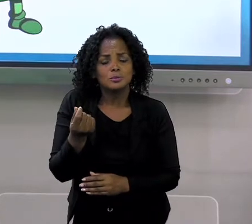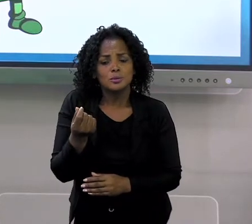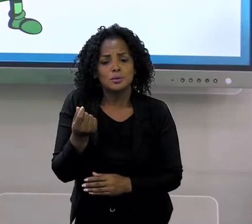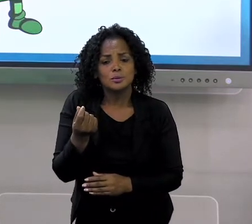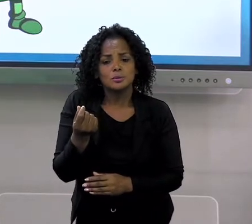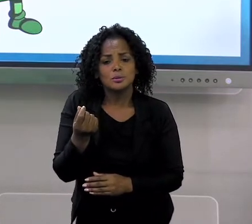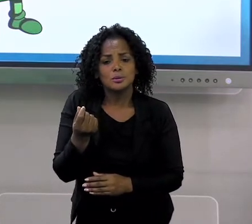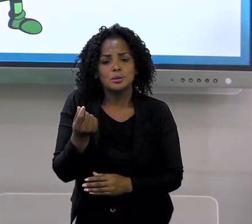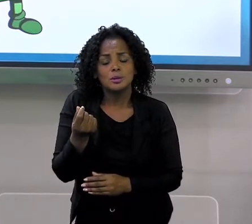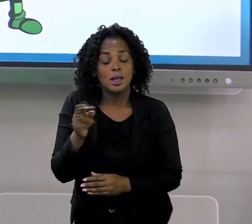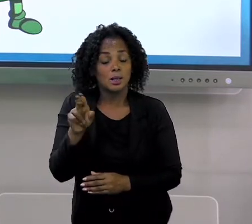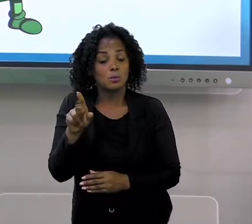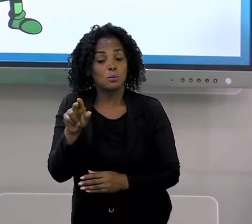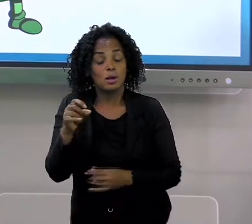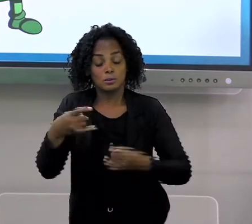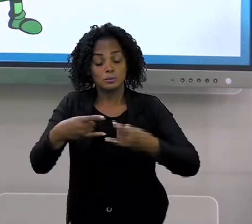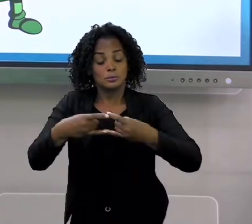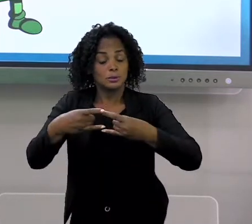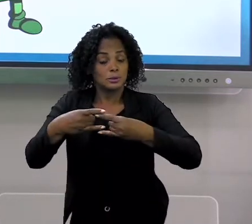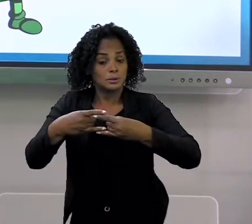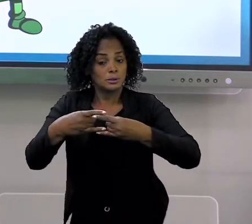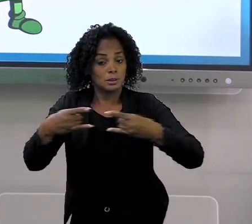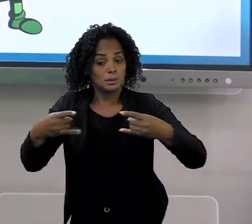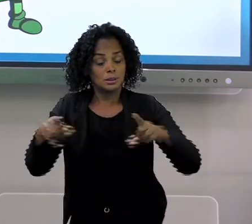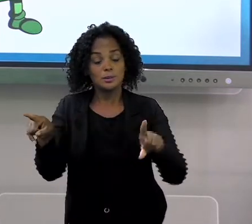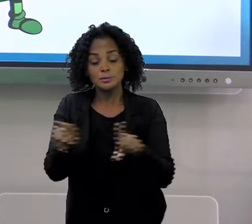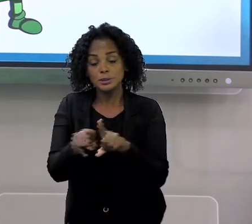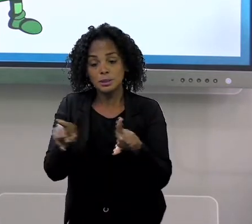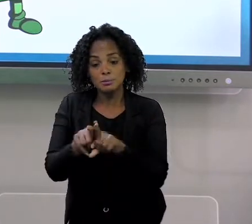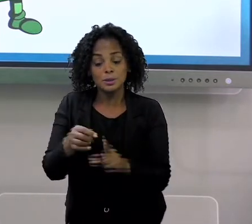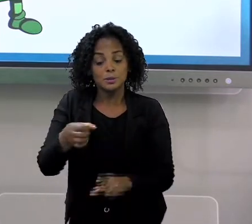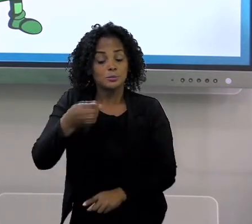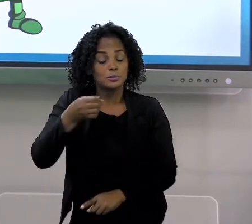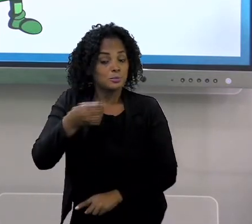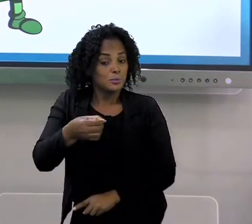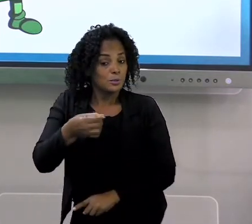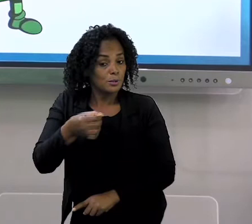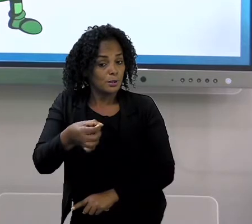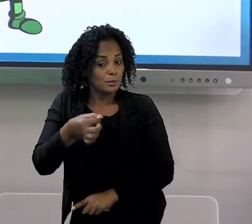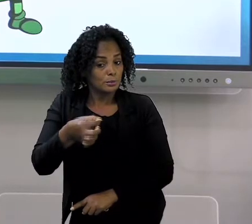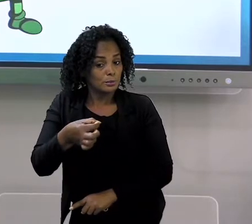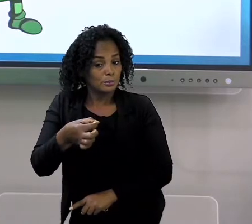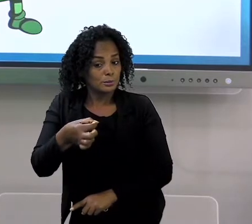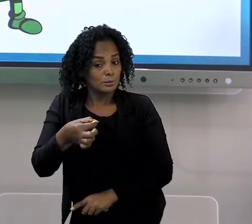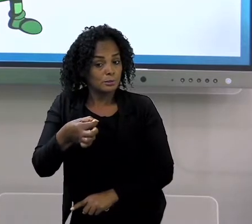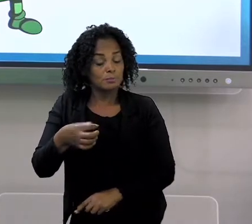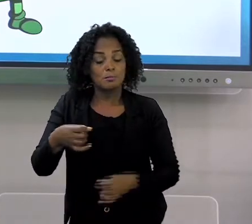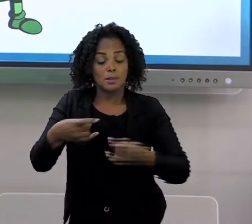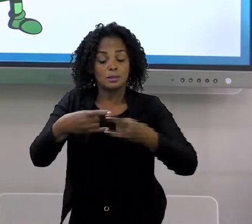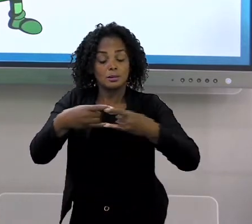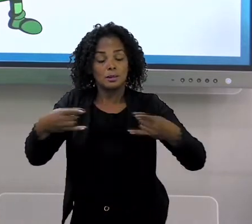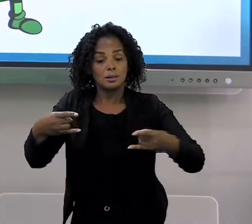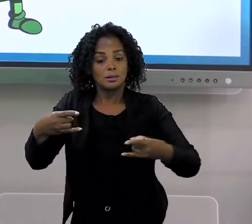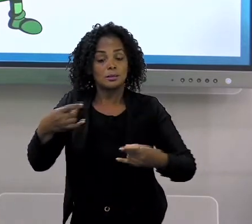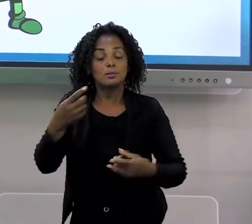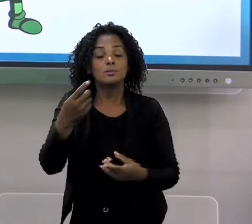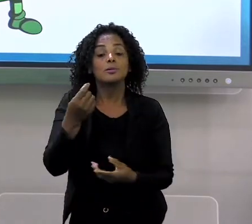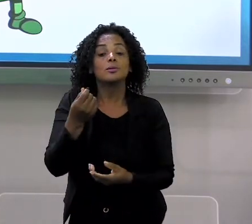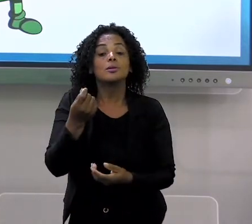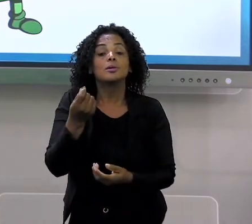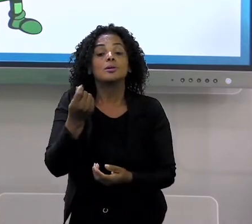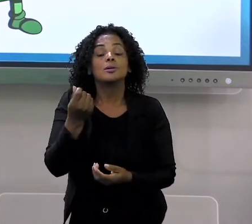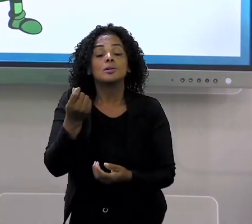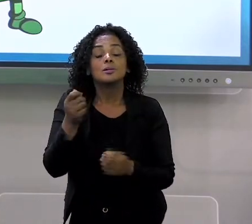em forma de cédulas e em forma de moedas? Cédula é feita de papel, não é isso?